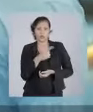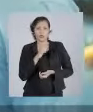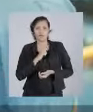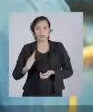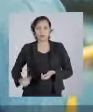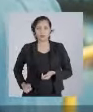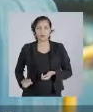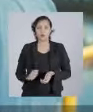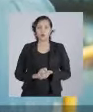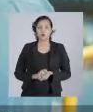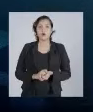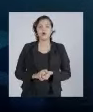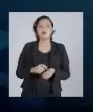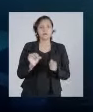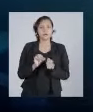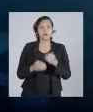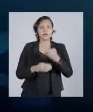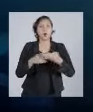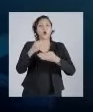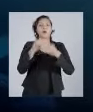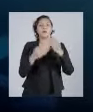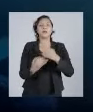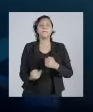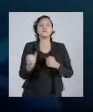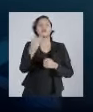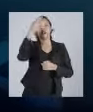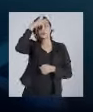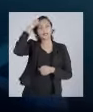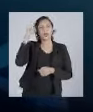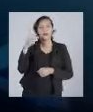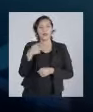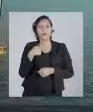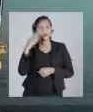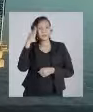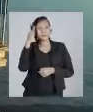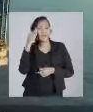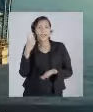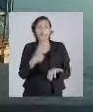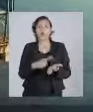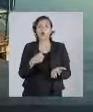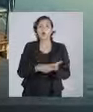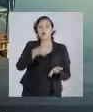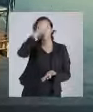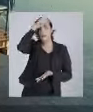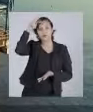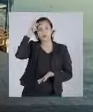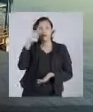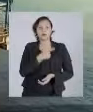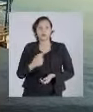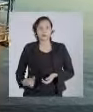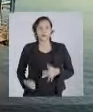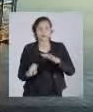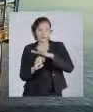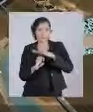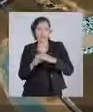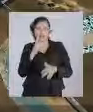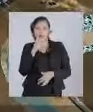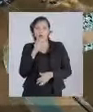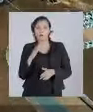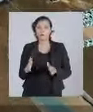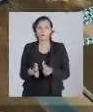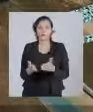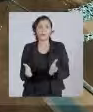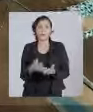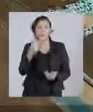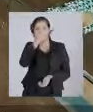você era governador, o governo entregou essa importante obra para a cidade de Manaus. E pelo que sei, no acordo entre o governo, a prefeitura e a empresa, as pessoas mais